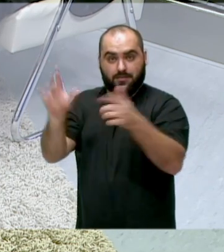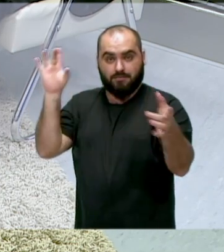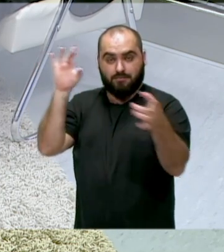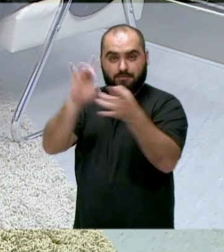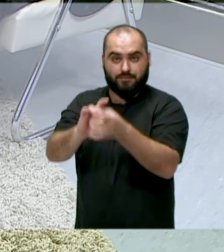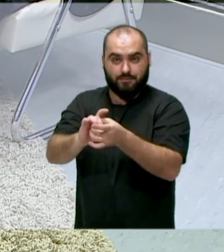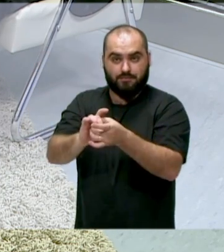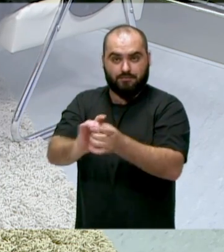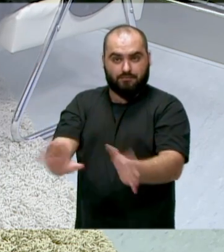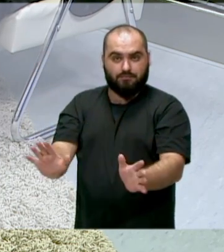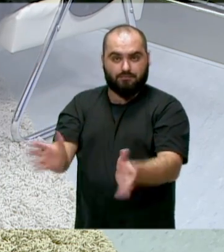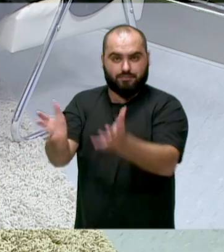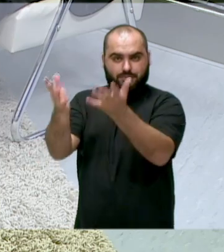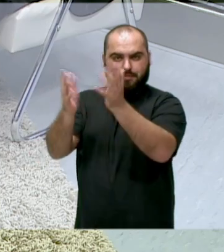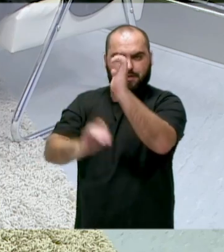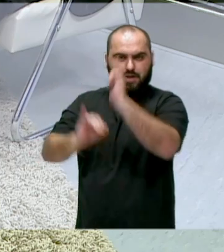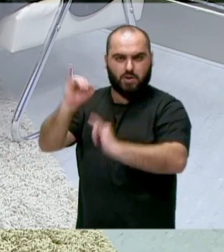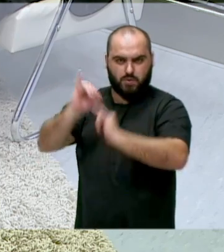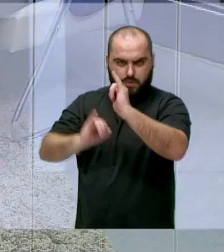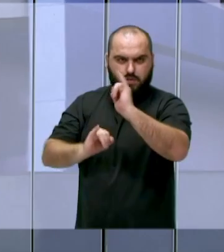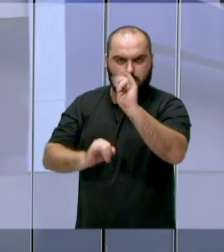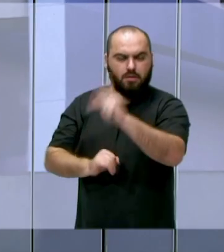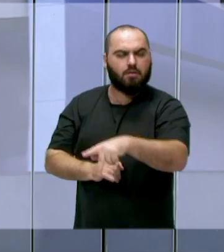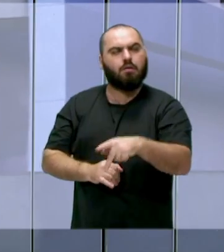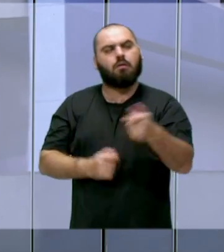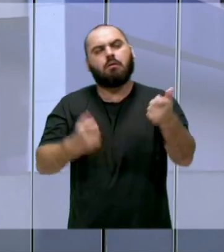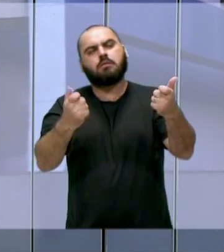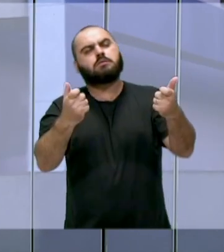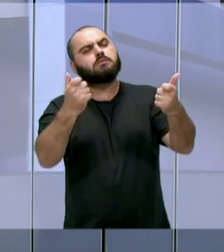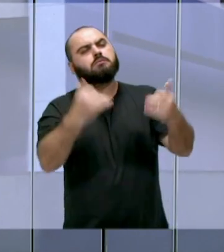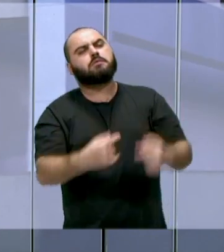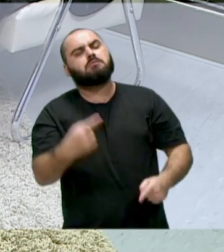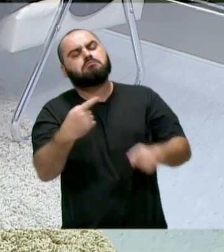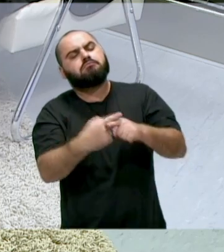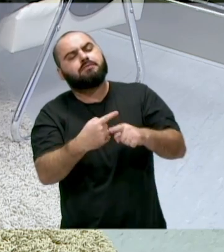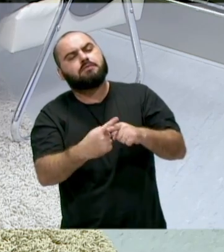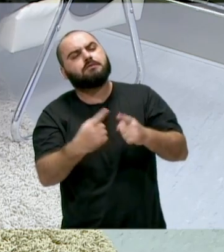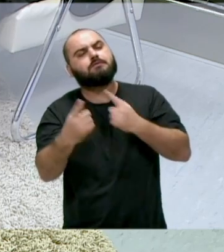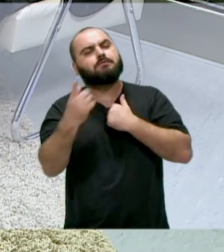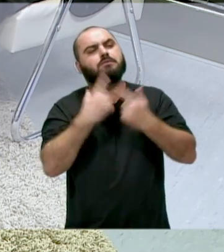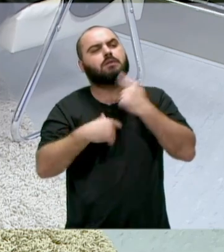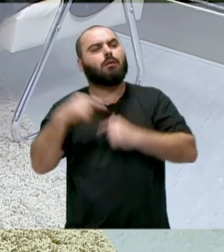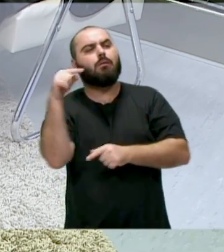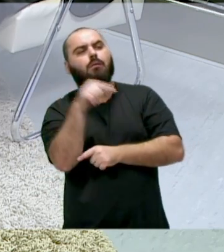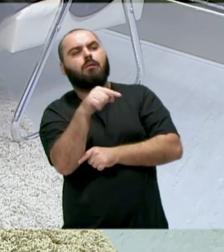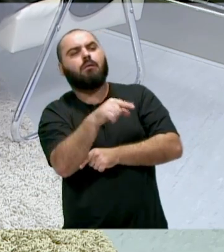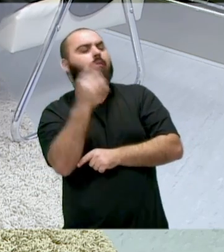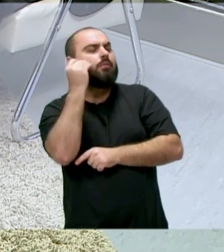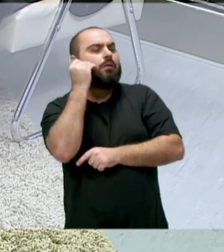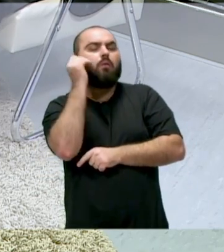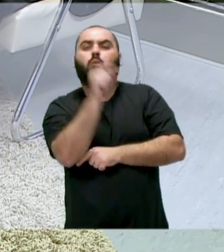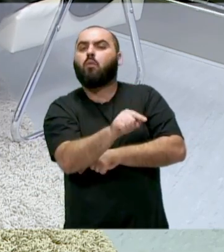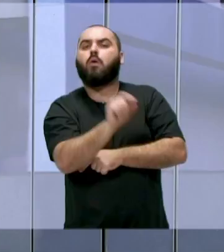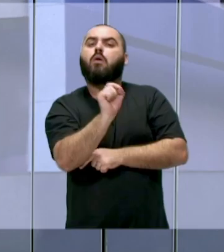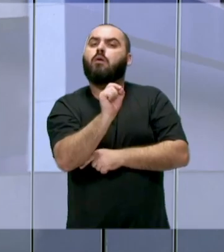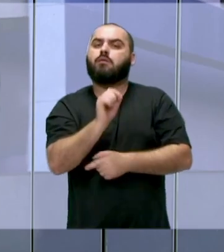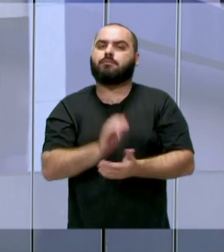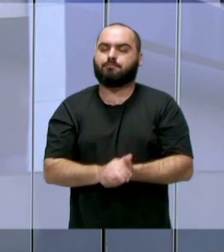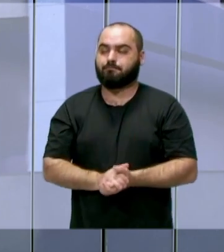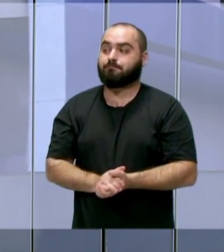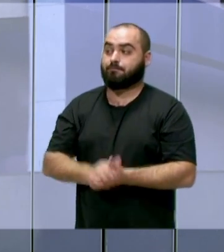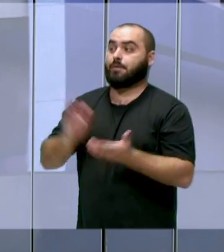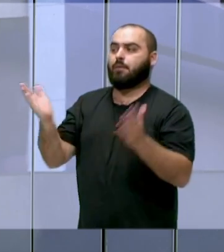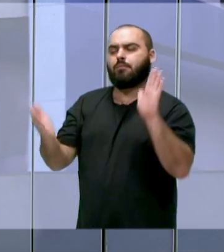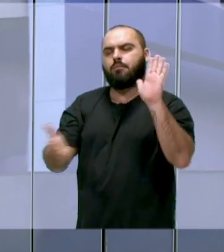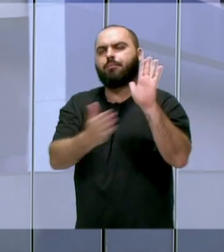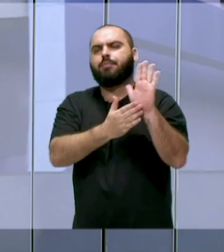cadeias produtivas. Como que surgiu essa demanda, vereador, e o que o senhor espera buscar nessa audiência? O a gente está propondo nessa audiência pública